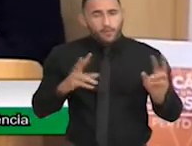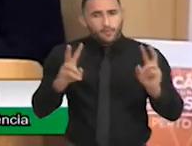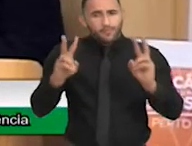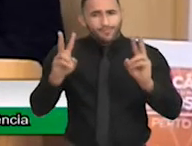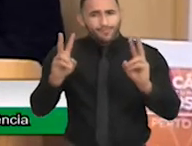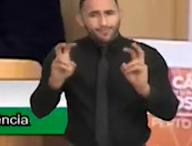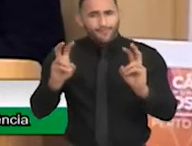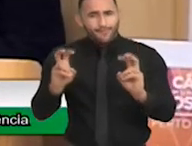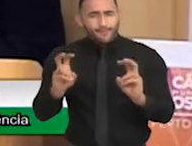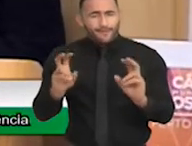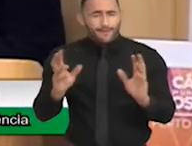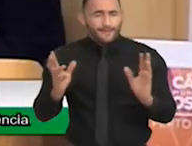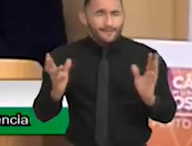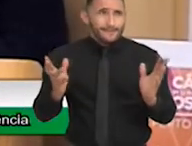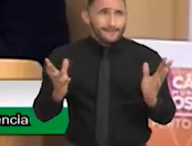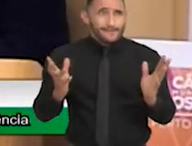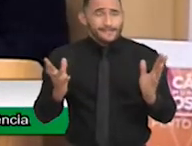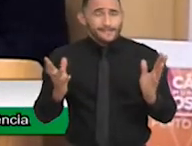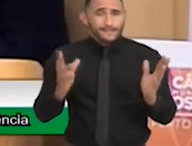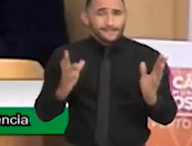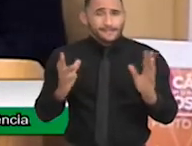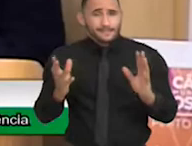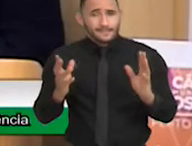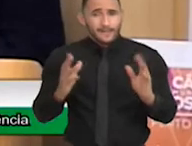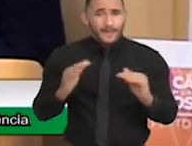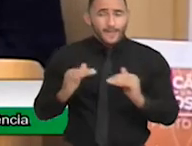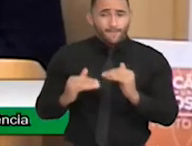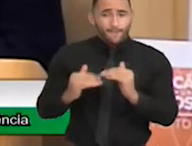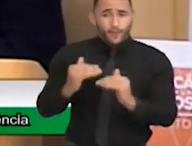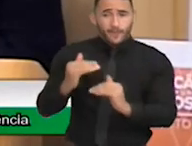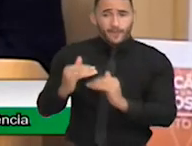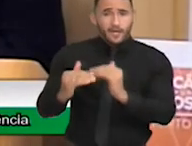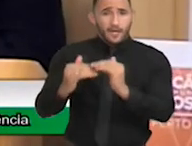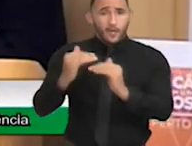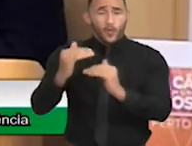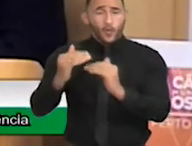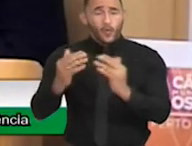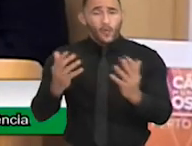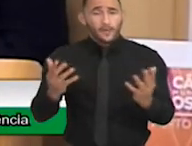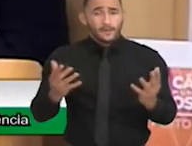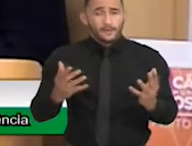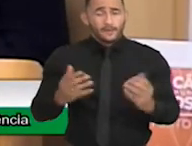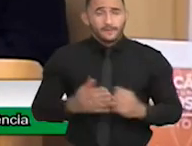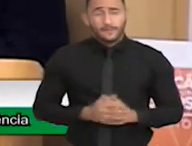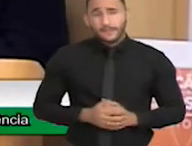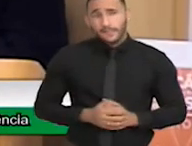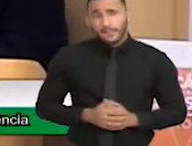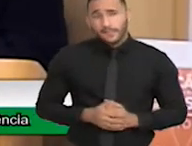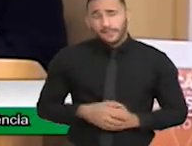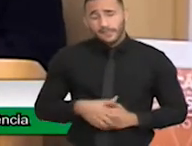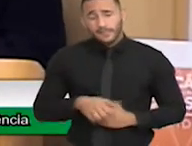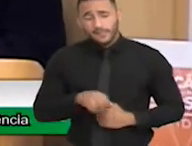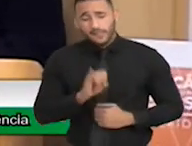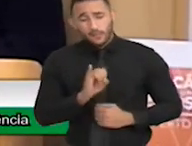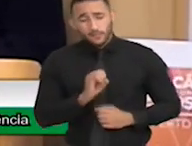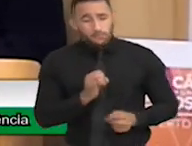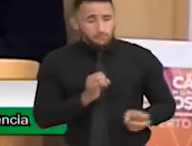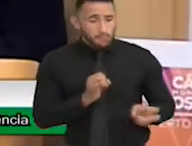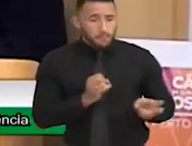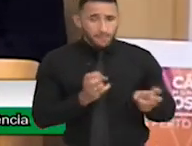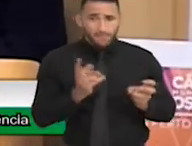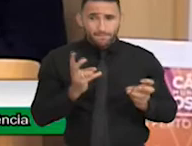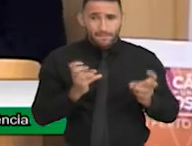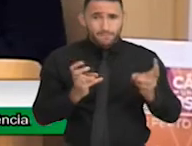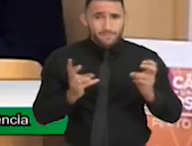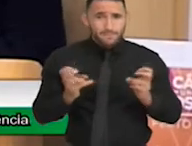de evolução se a gente não enxergar os problemas. A gente